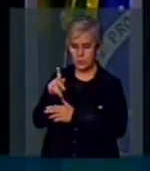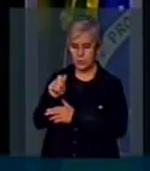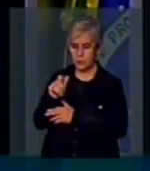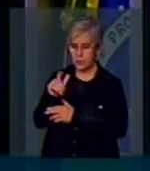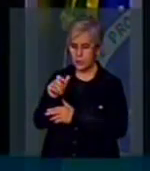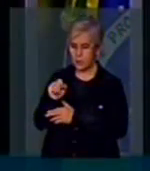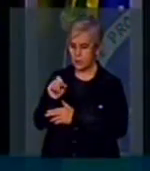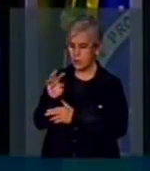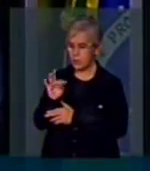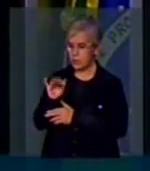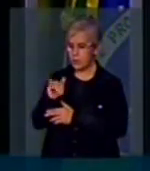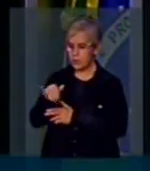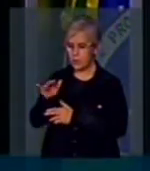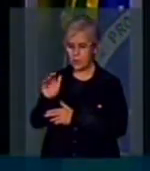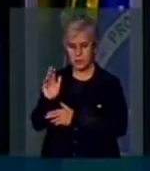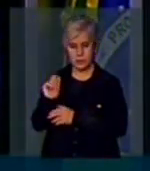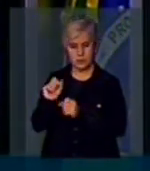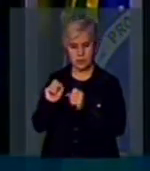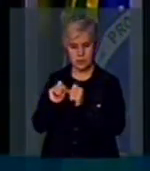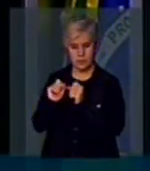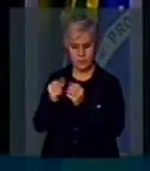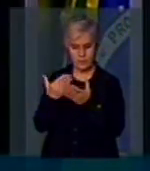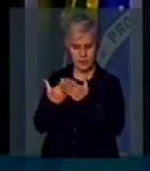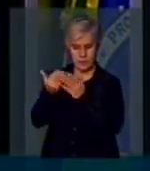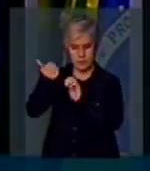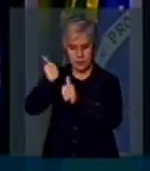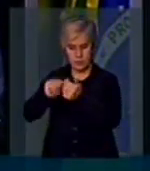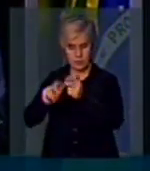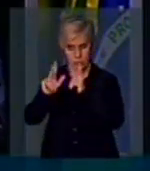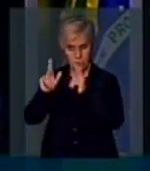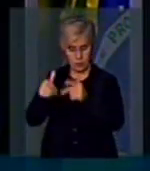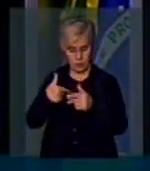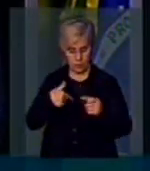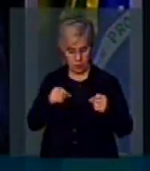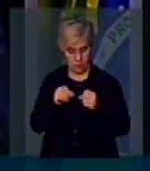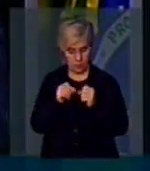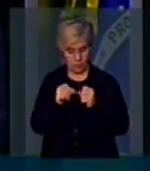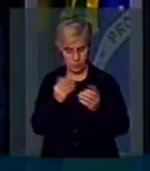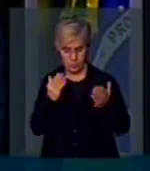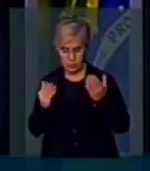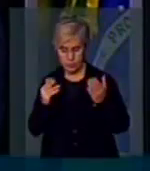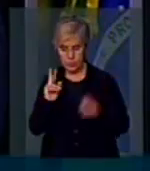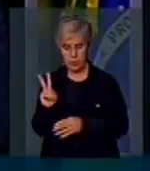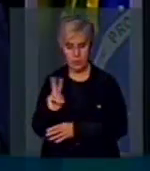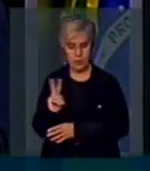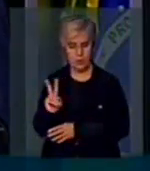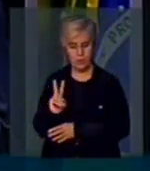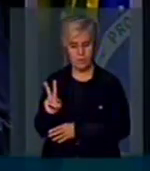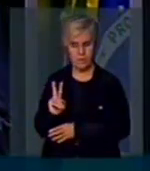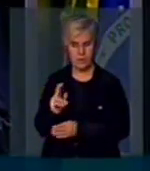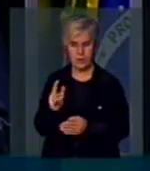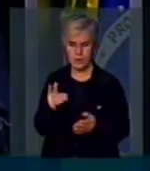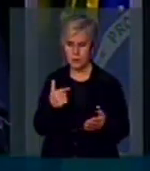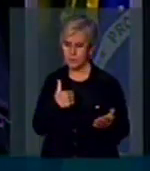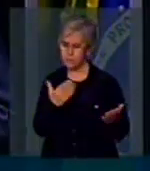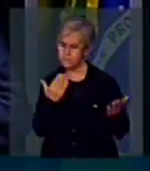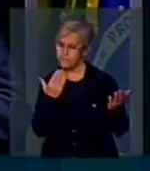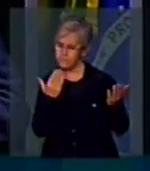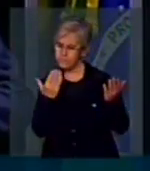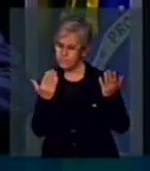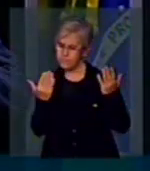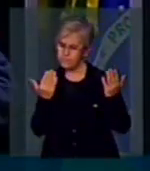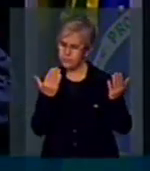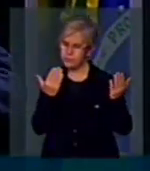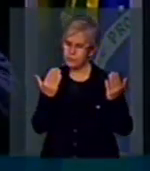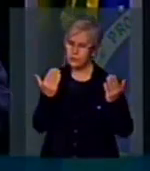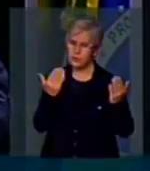fazendo a mesma análise que eu fiz agora há pouco com a Venezuela, eu sou obrigado a desconfiar do governo que,